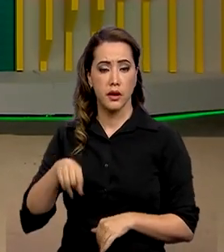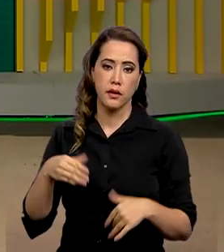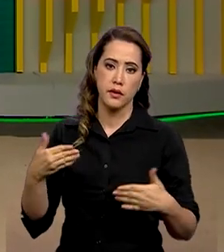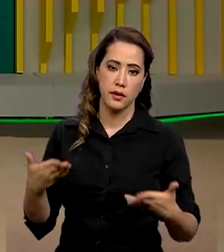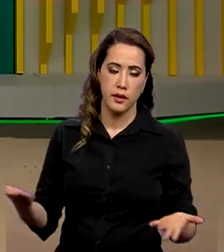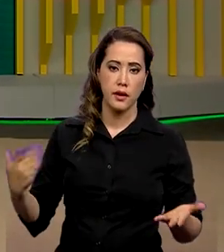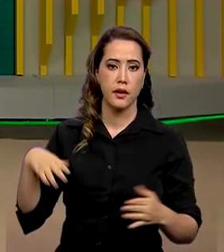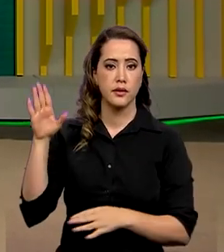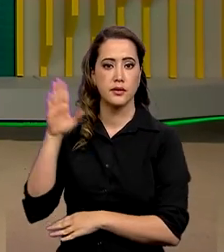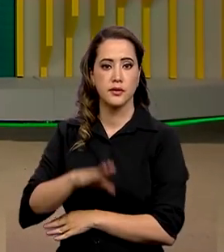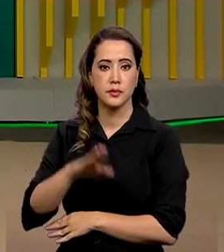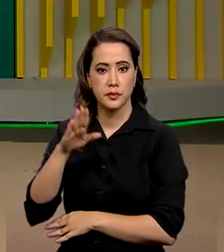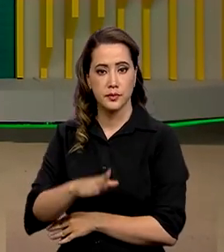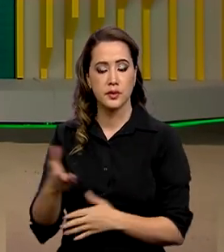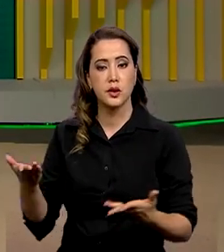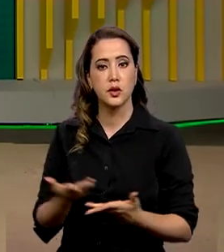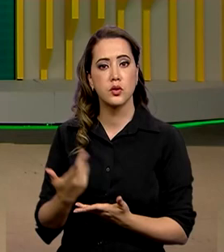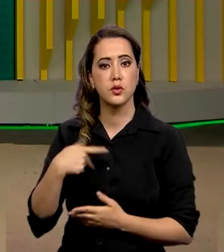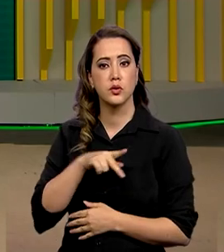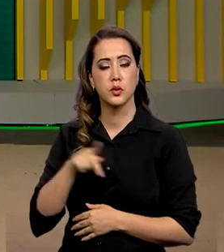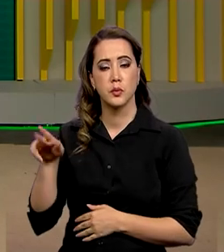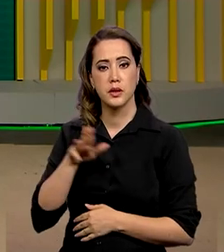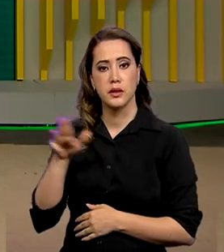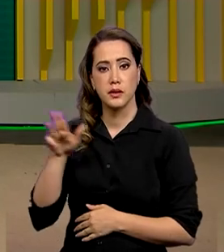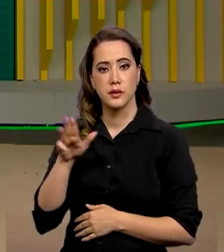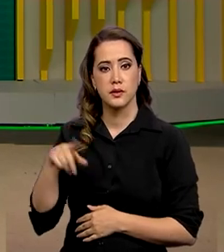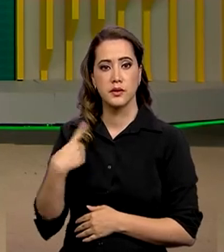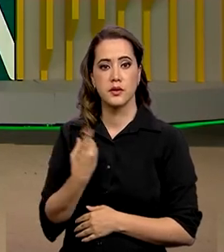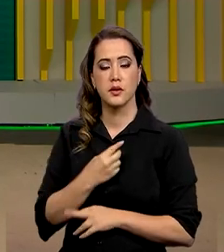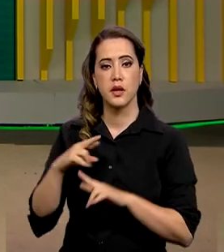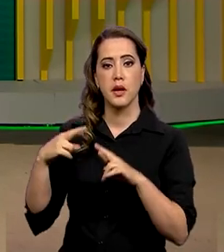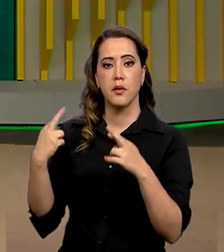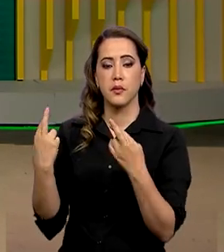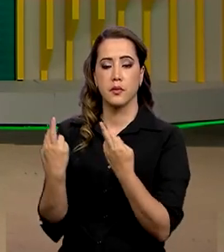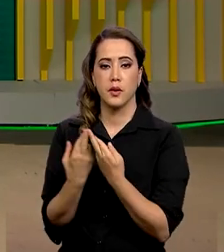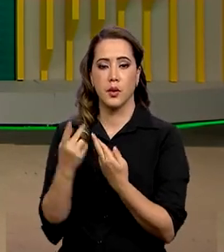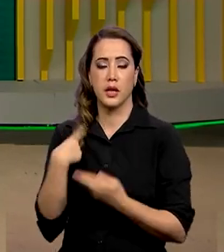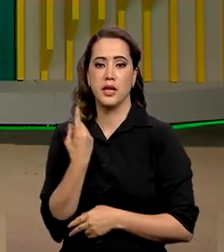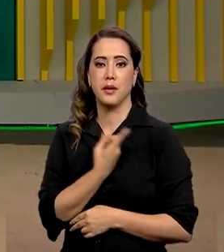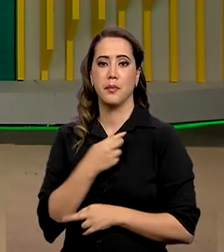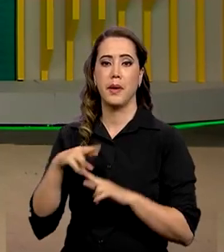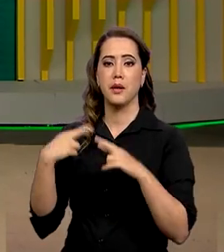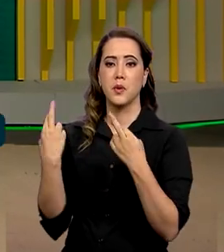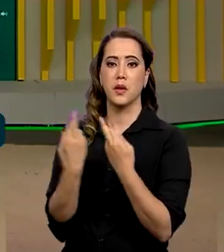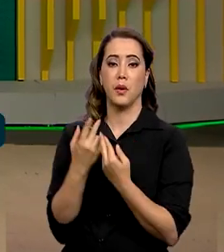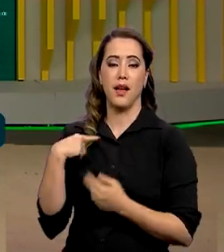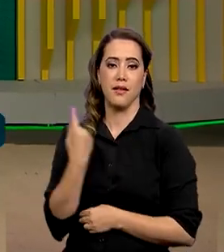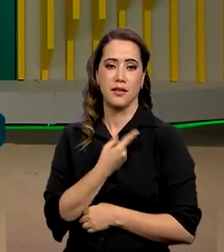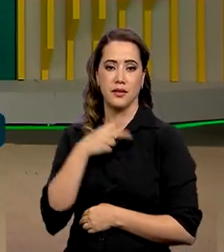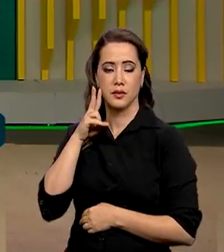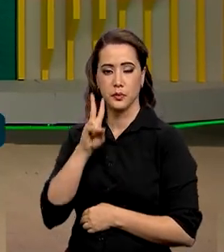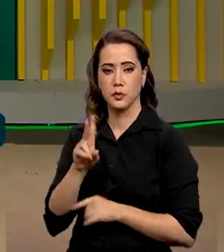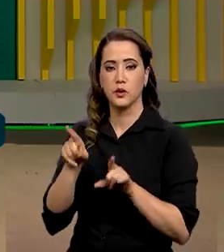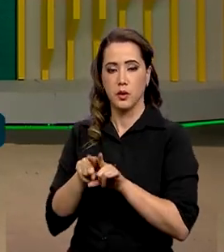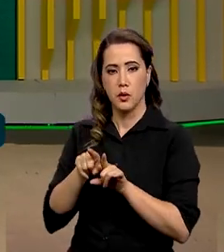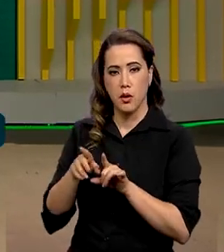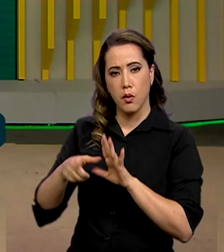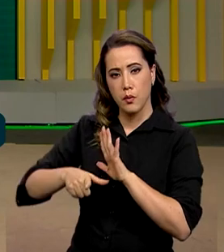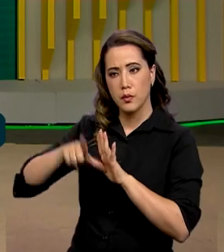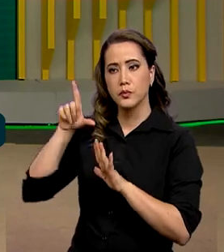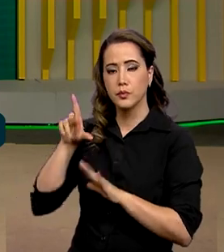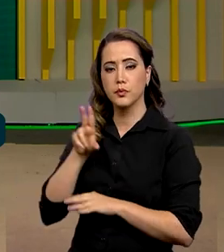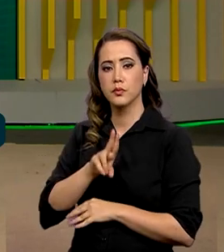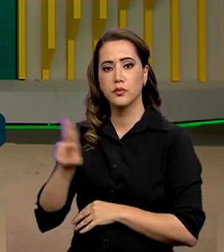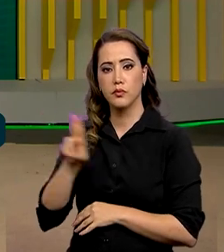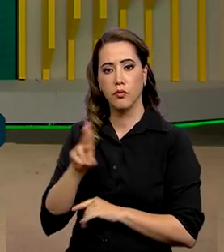durante a tarde de hoje o presidente Lula se reuniu com ministros e deputados e agora há pouco anunciou os novos nomes. Mas quem traz